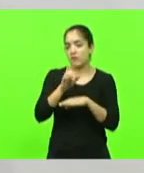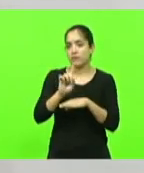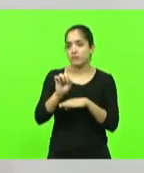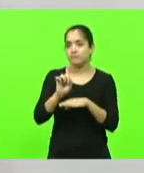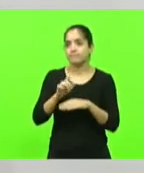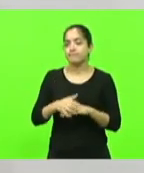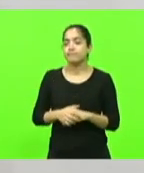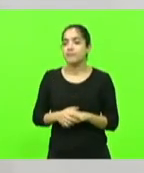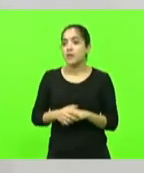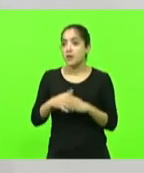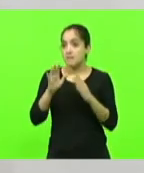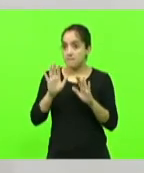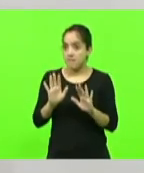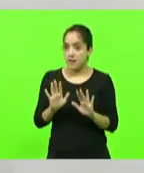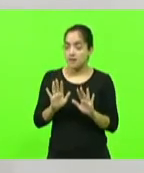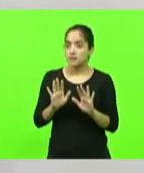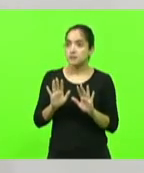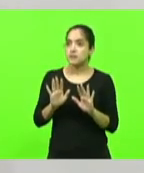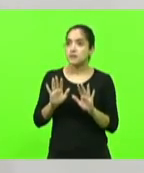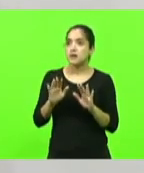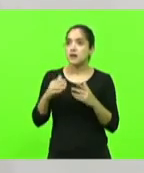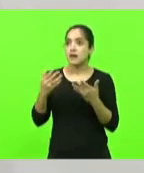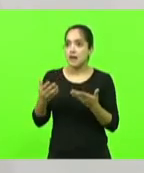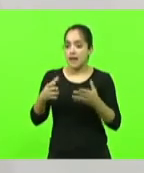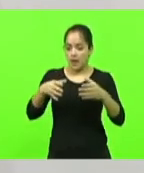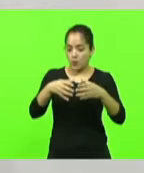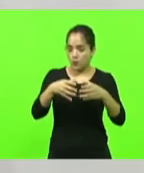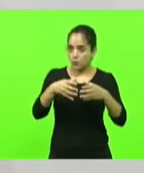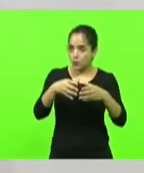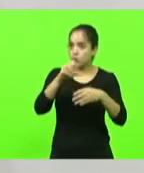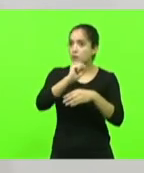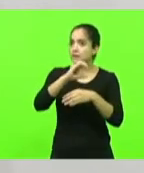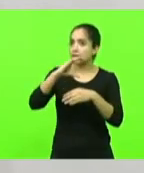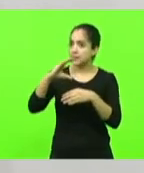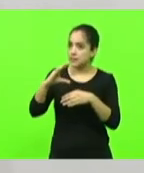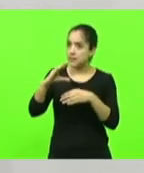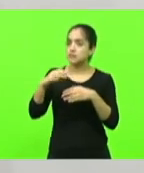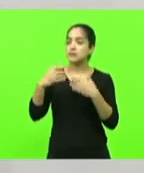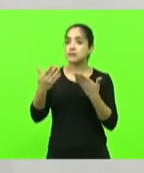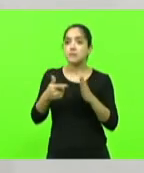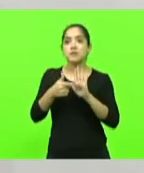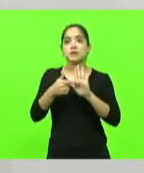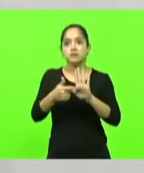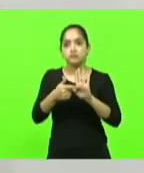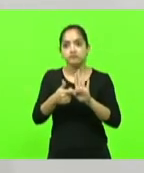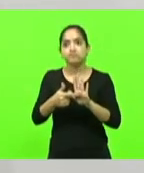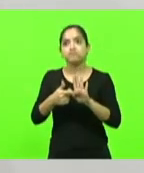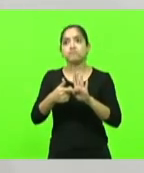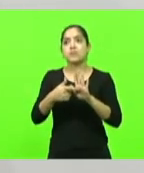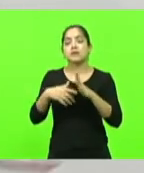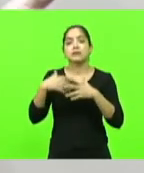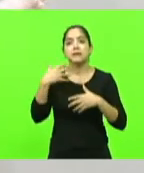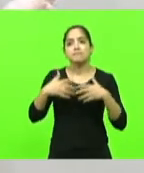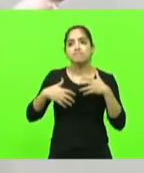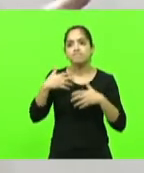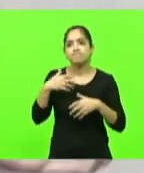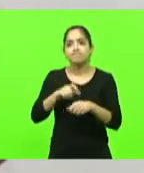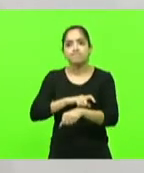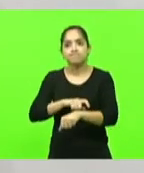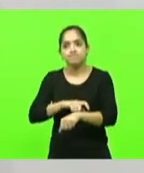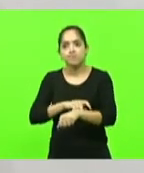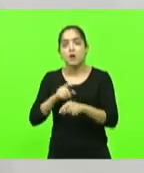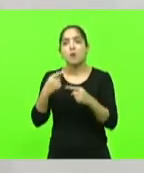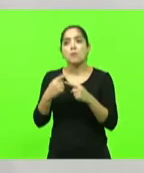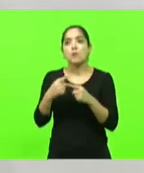mas enfim a bancada catarinense também está se rebelando revoltando e indignada justamente porque não